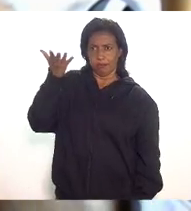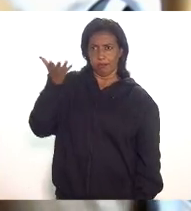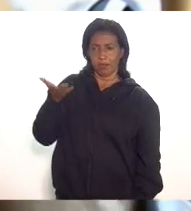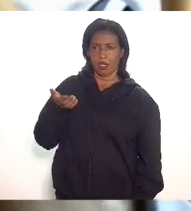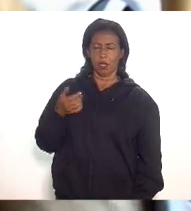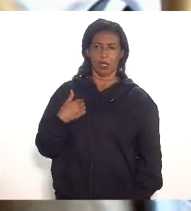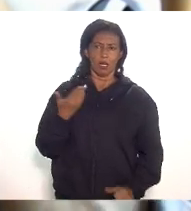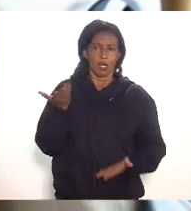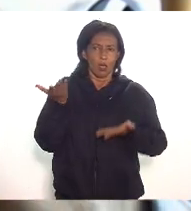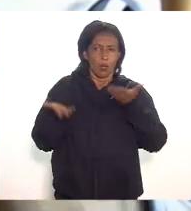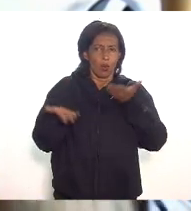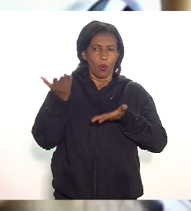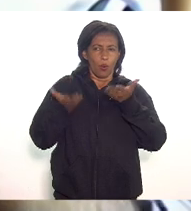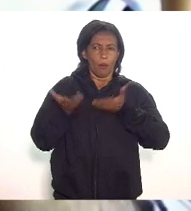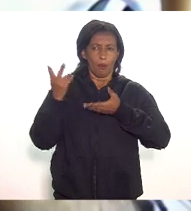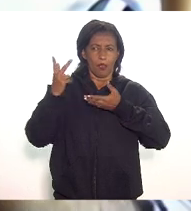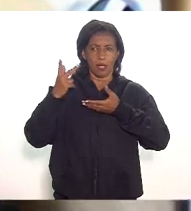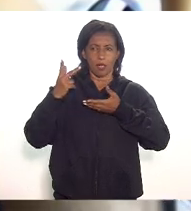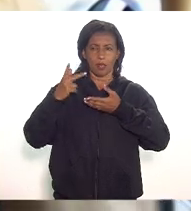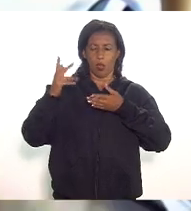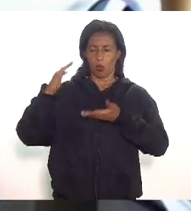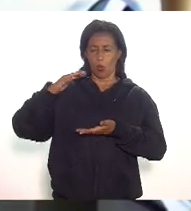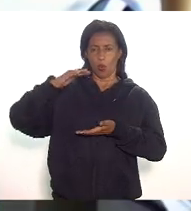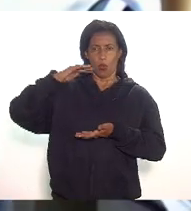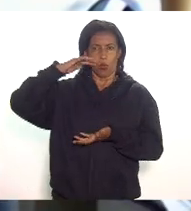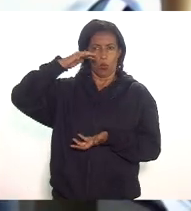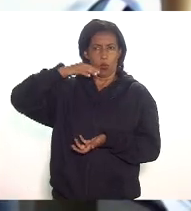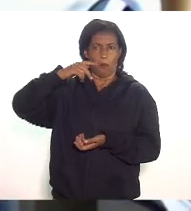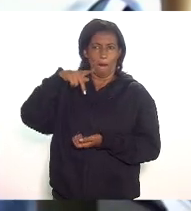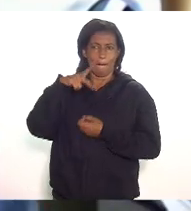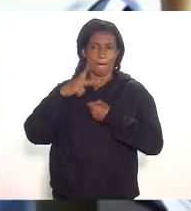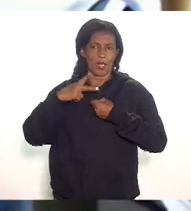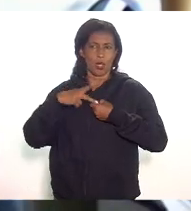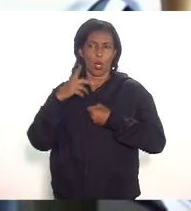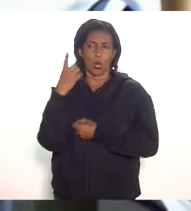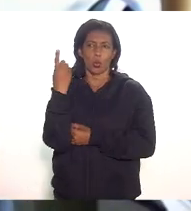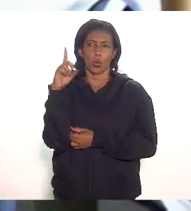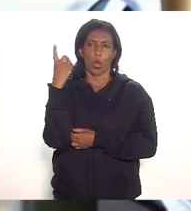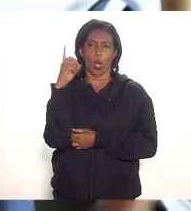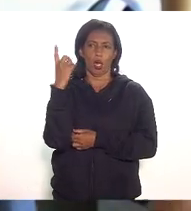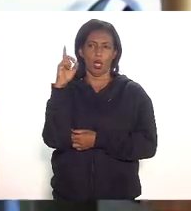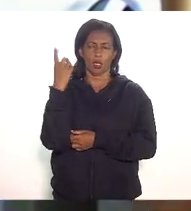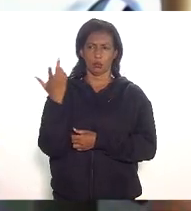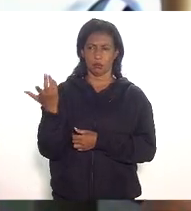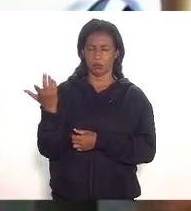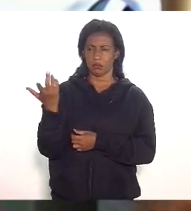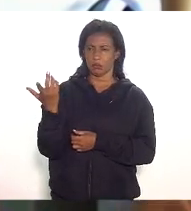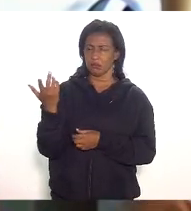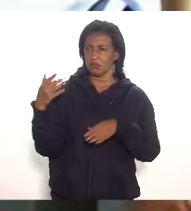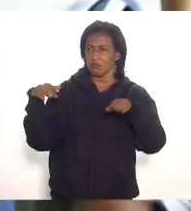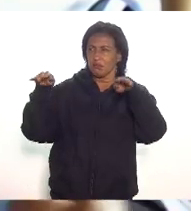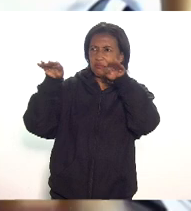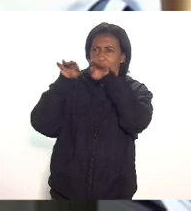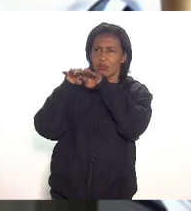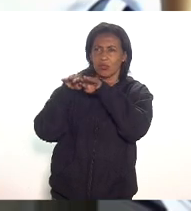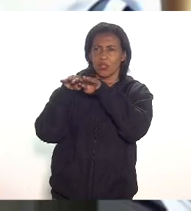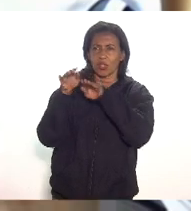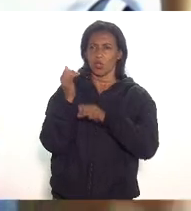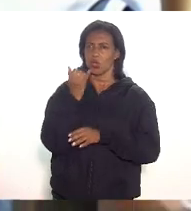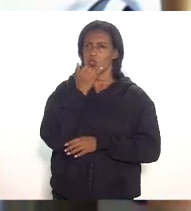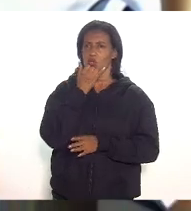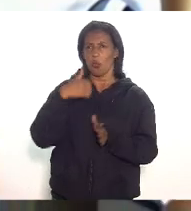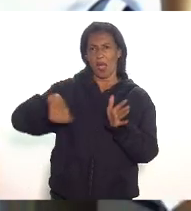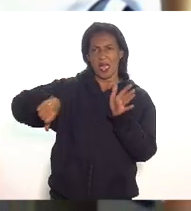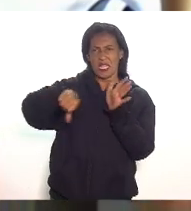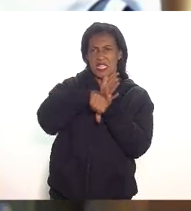a variação do barril de petróleo e a variação do dólar isto é um desculpe um crime de